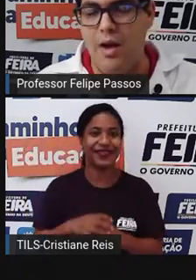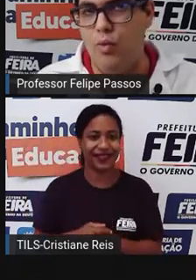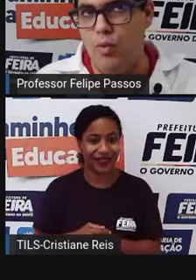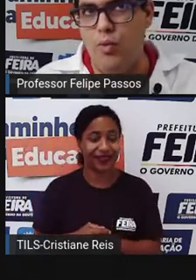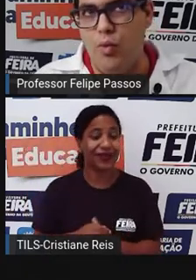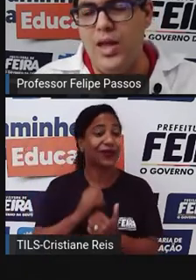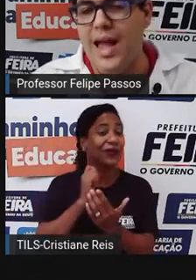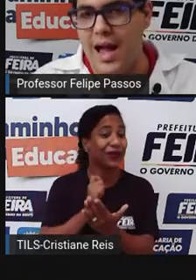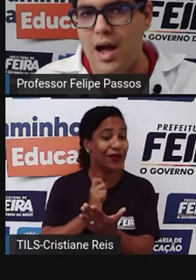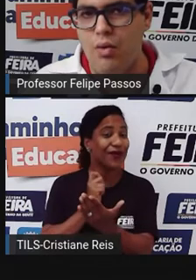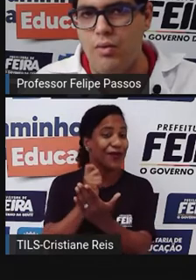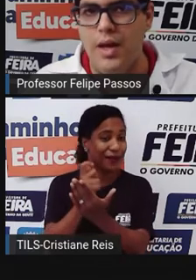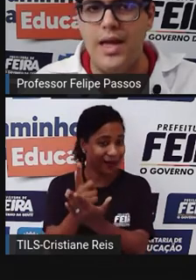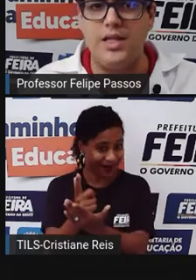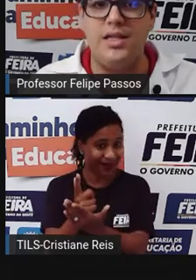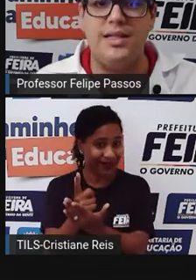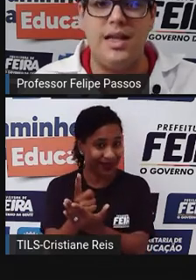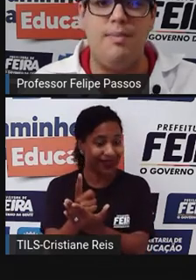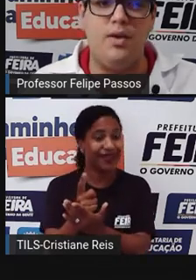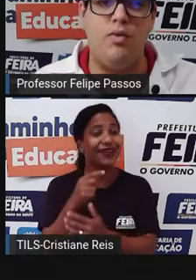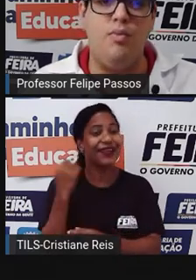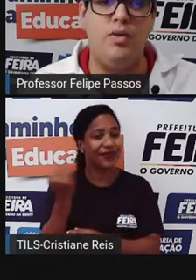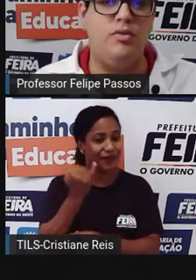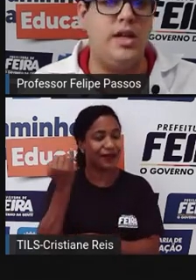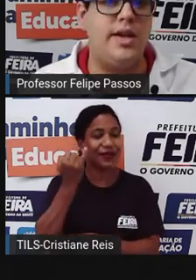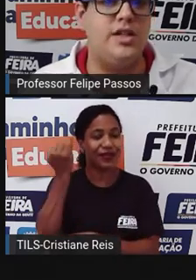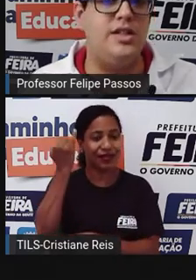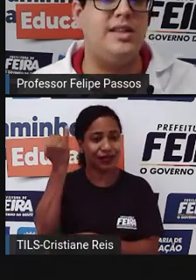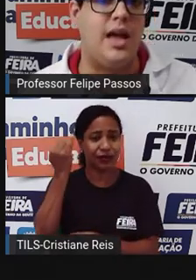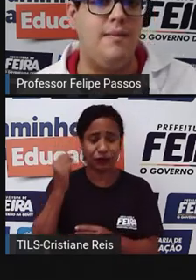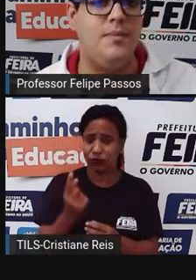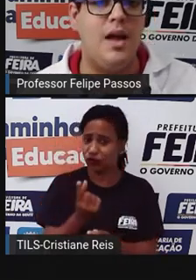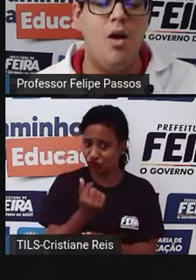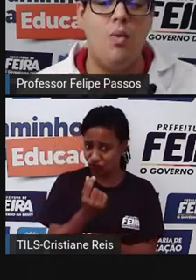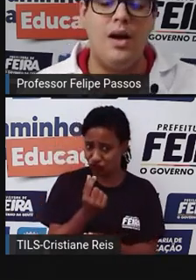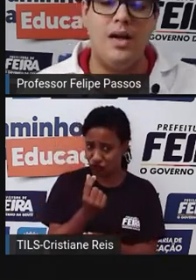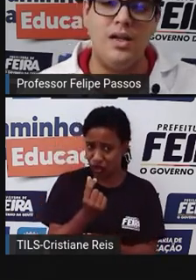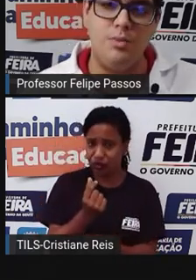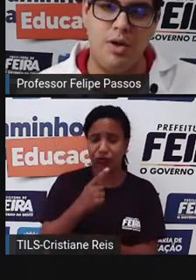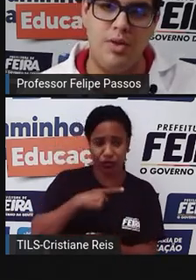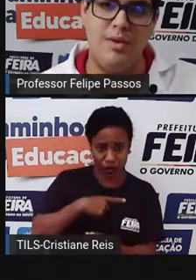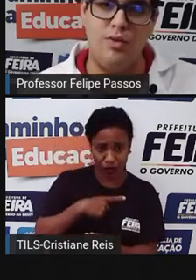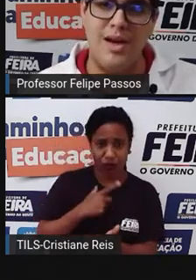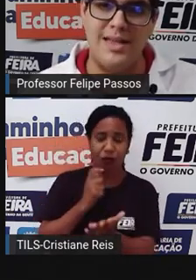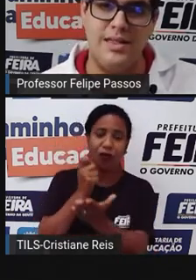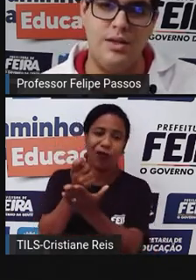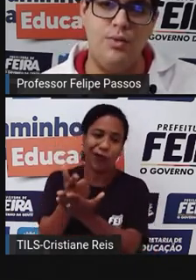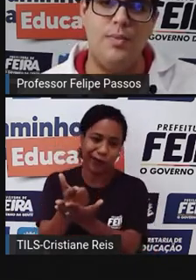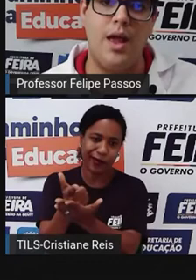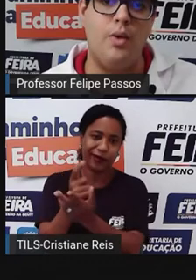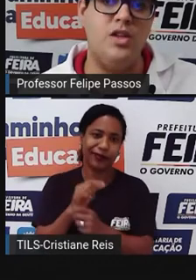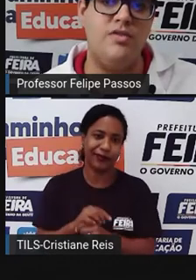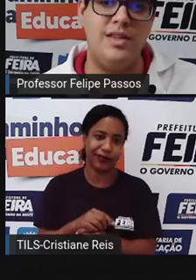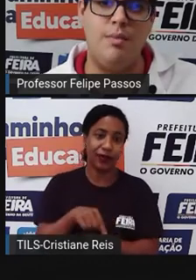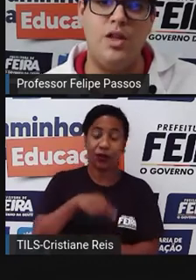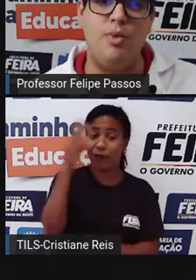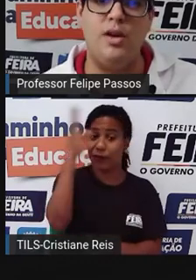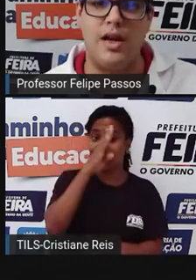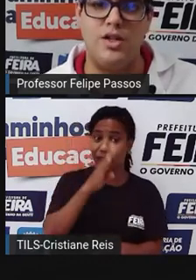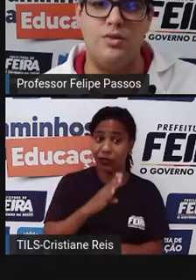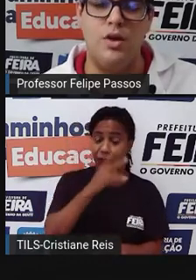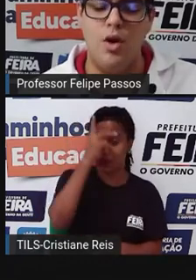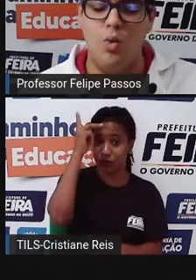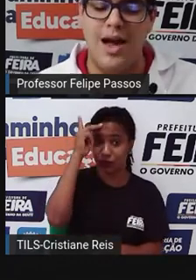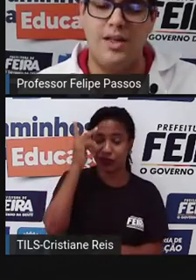Comprar, o ideal é que a gente sempre compre com o dinheiro que a gente tem. Um grande problema no Brasil é o endividamento